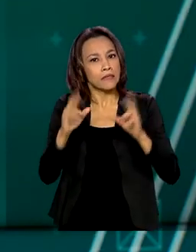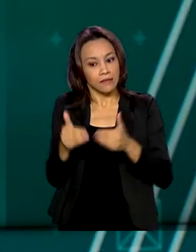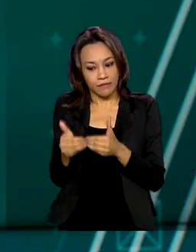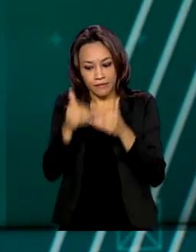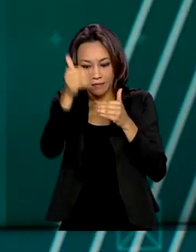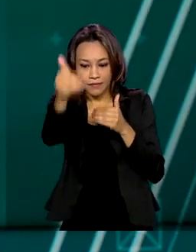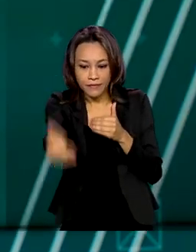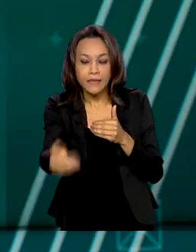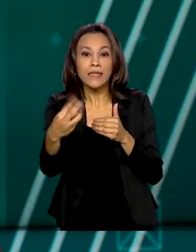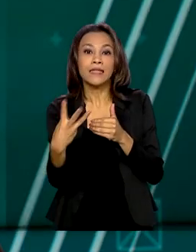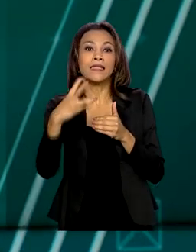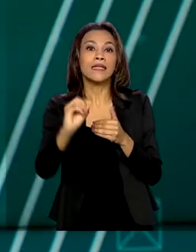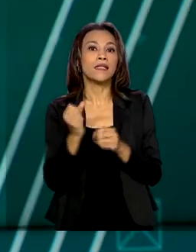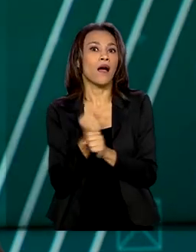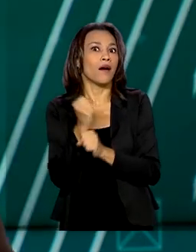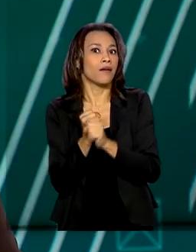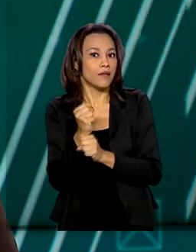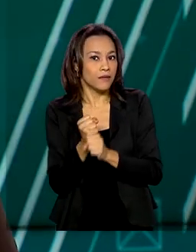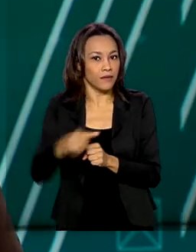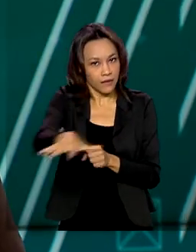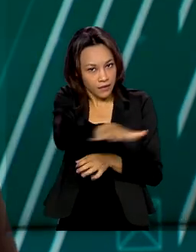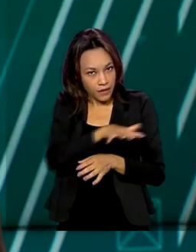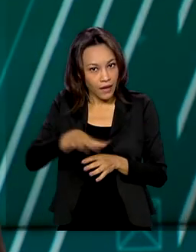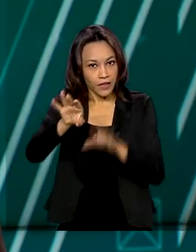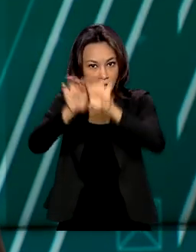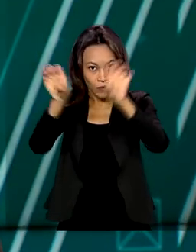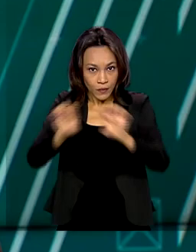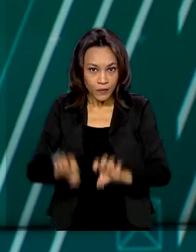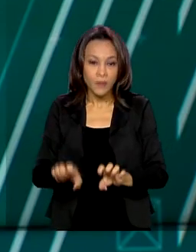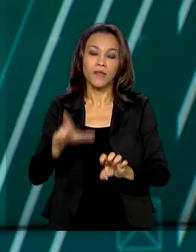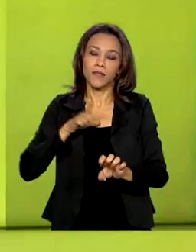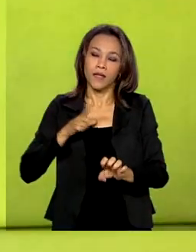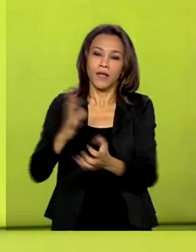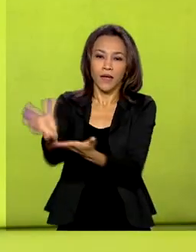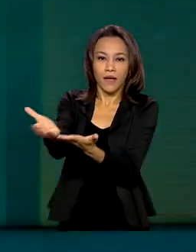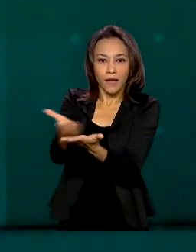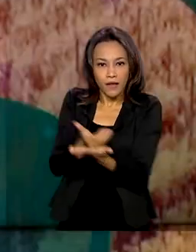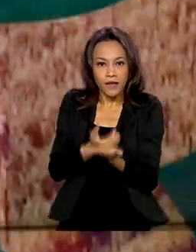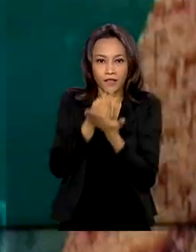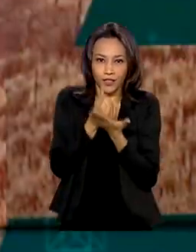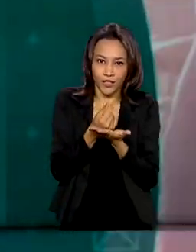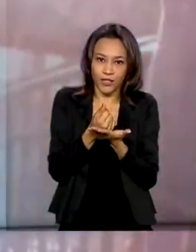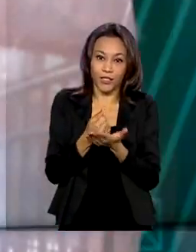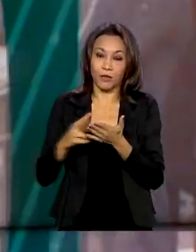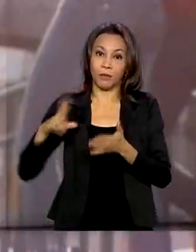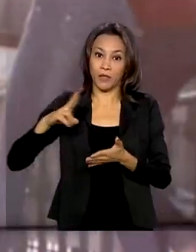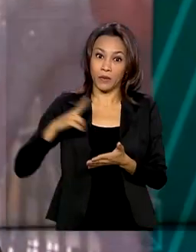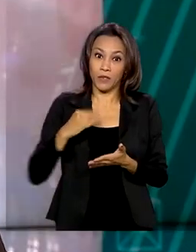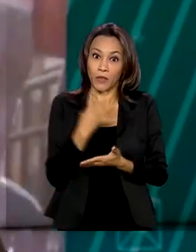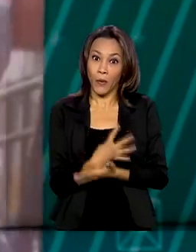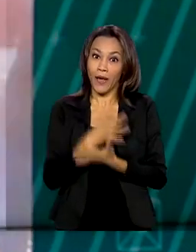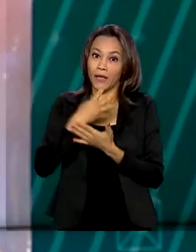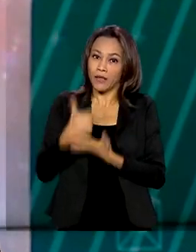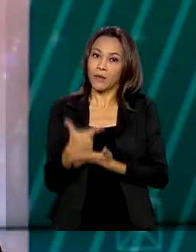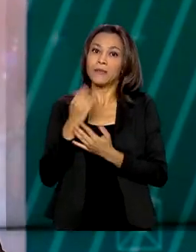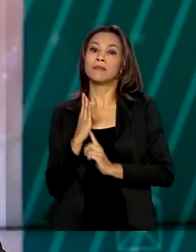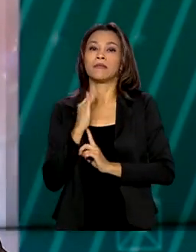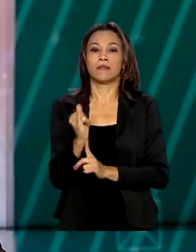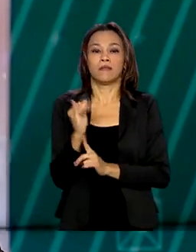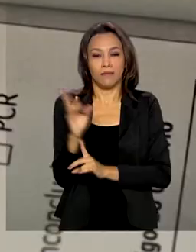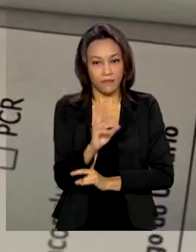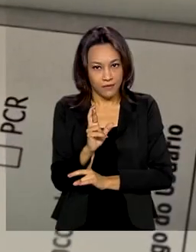próximos 30 anos o setor de infraestrutura receba investimentos privados de 42 bilhões de reais.